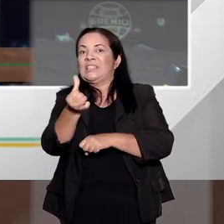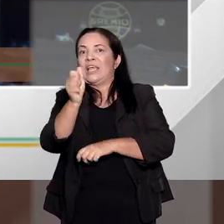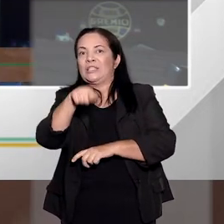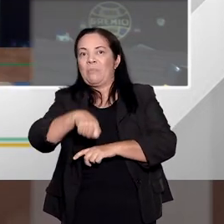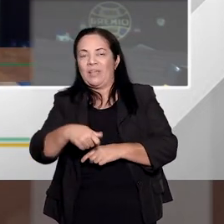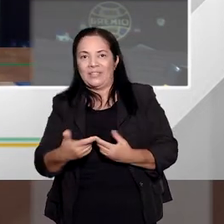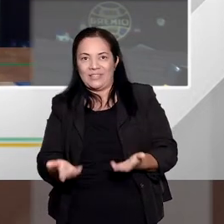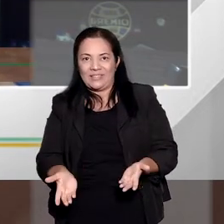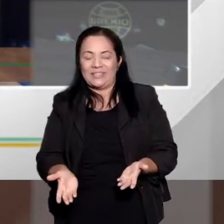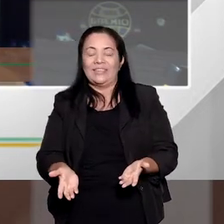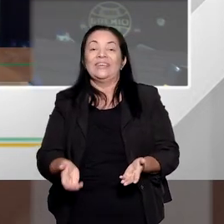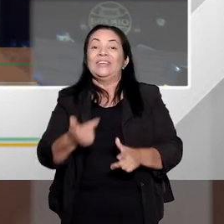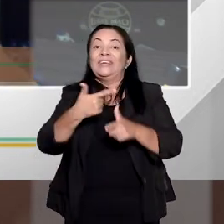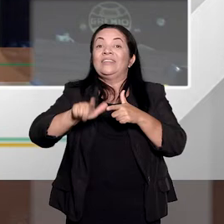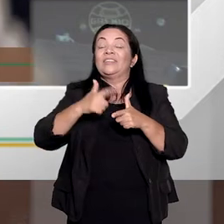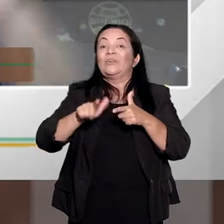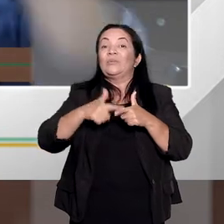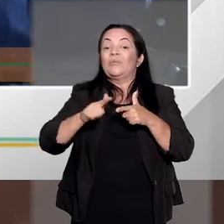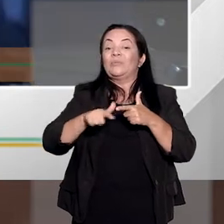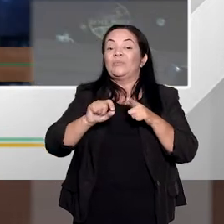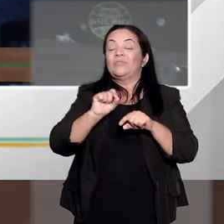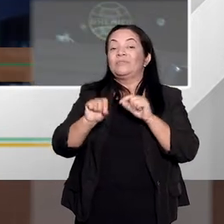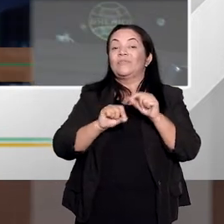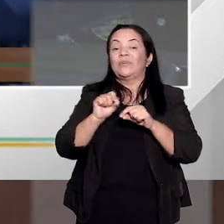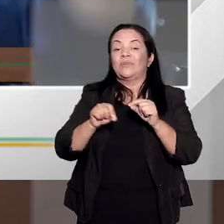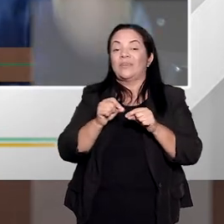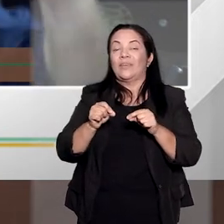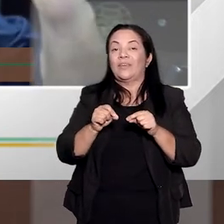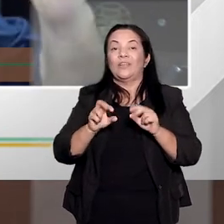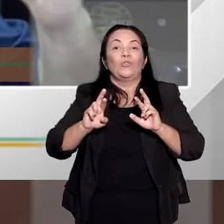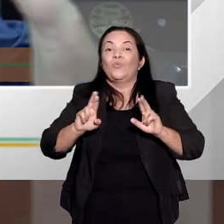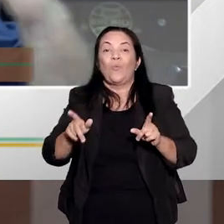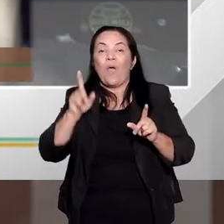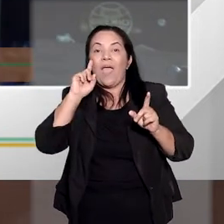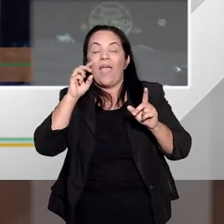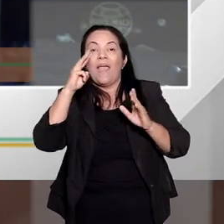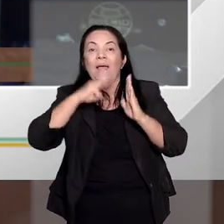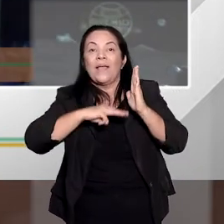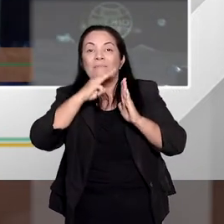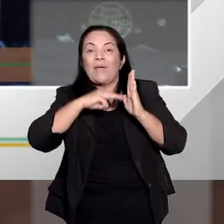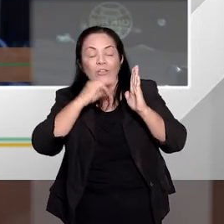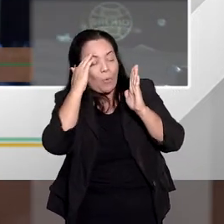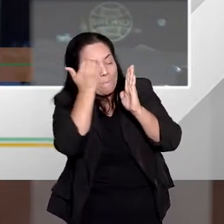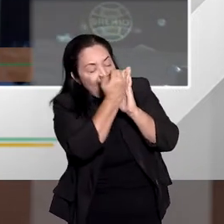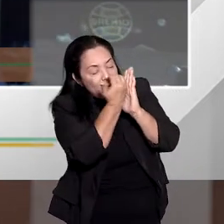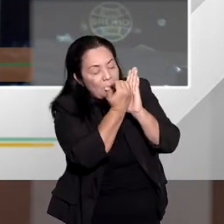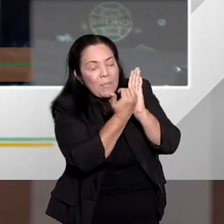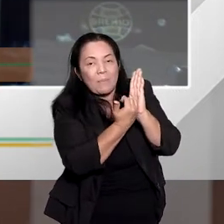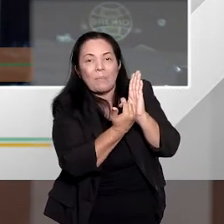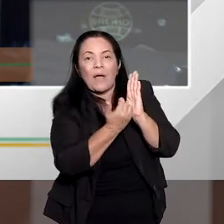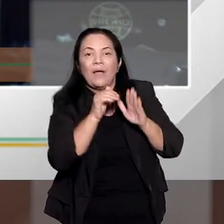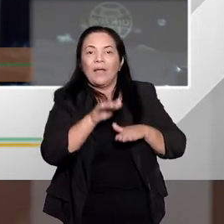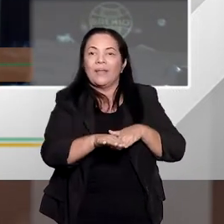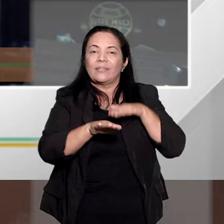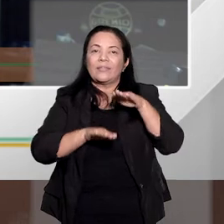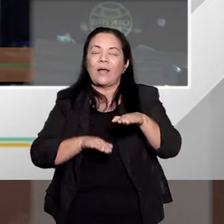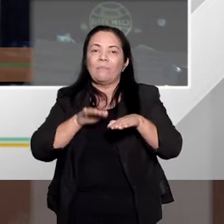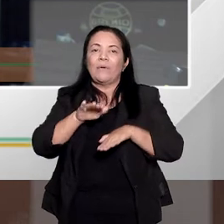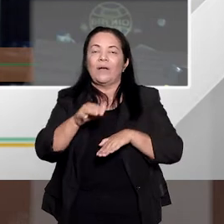Então, na verdade, o problema não é seguir esse critério trifásico, até porque seria